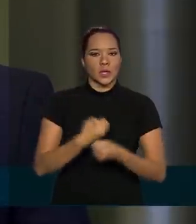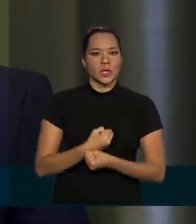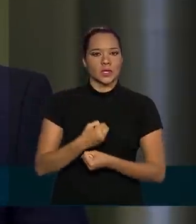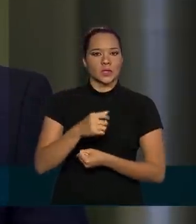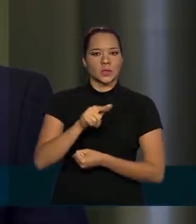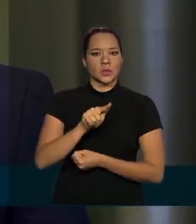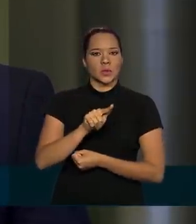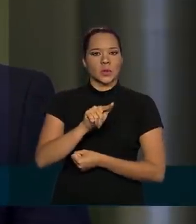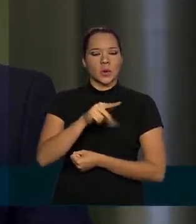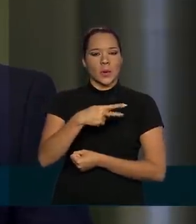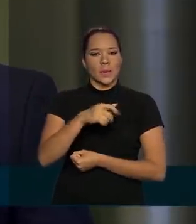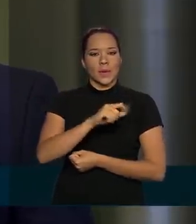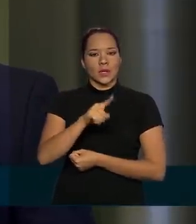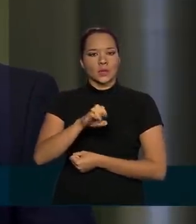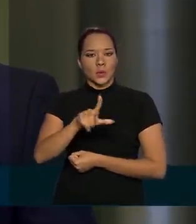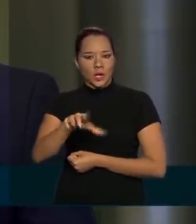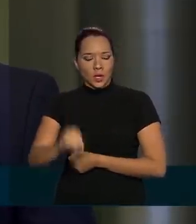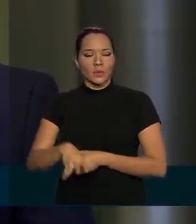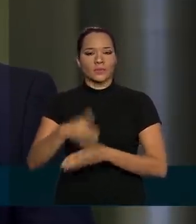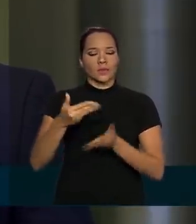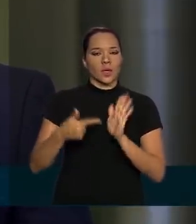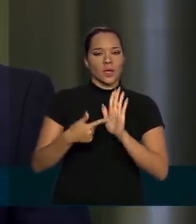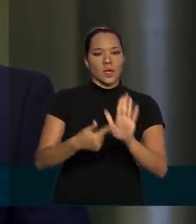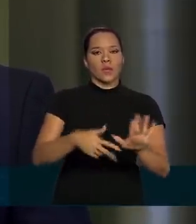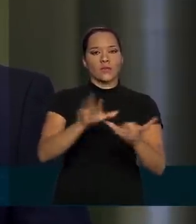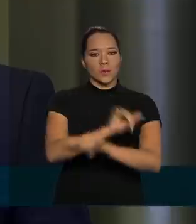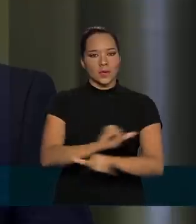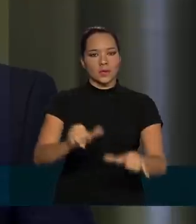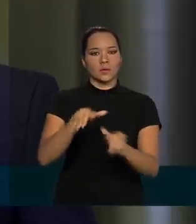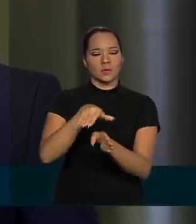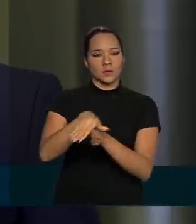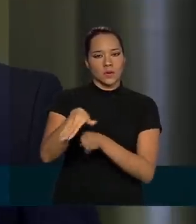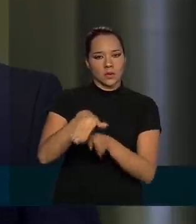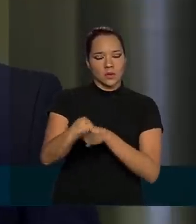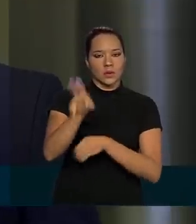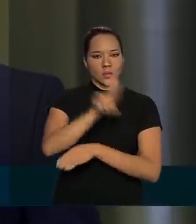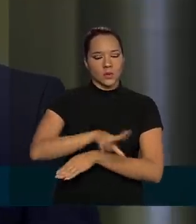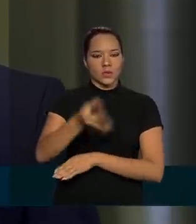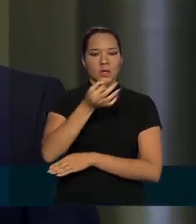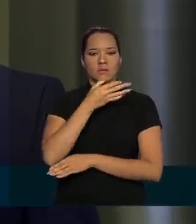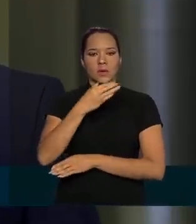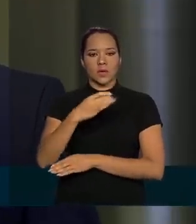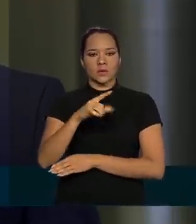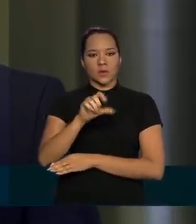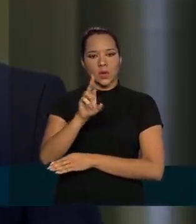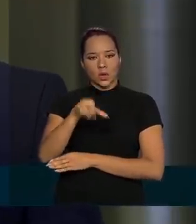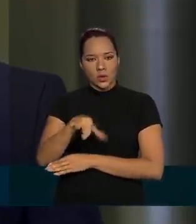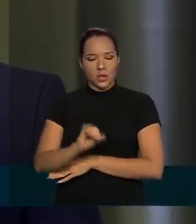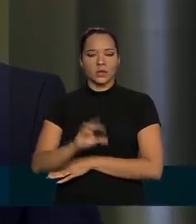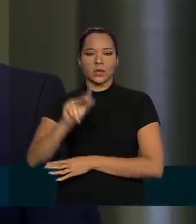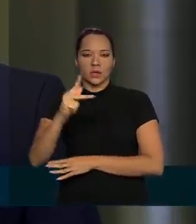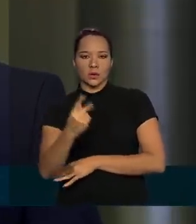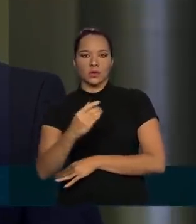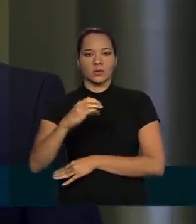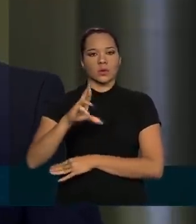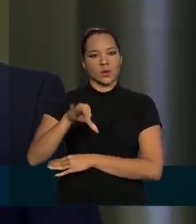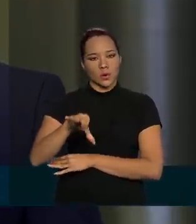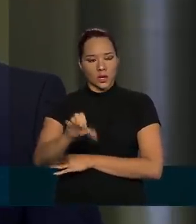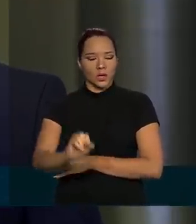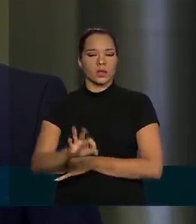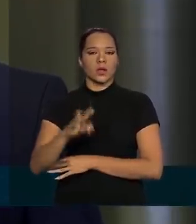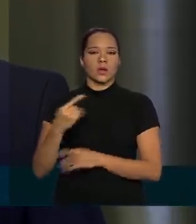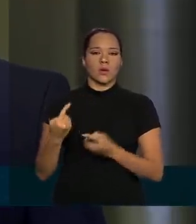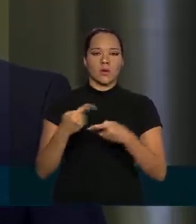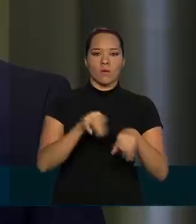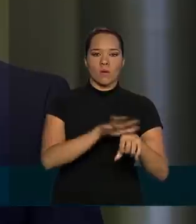Eduardo Pazuello apresente informações sobre as orientações para o uso da cloroquina e da hidroxicloroquina no combate ao novo